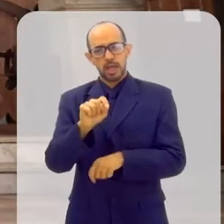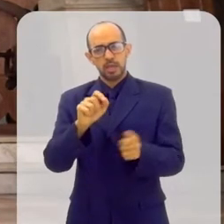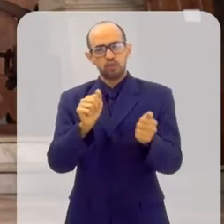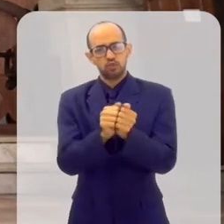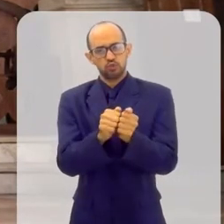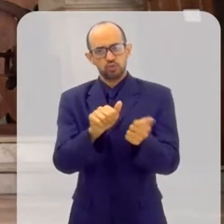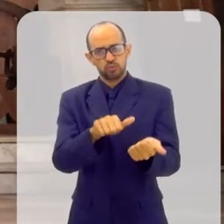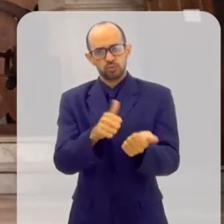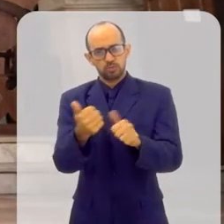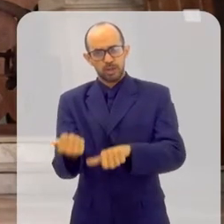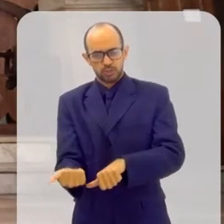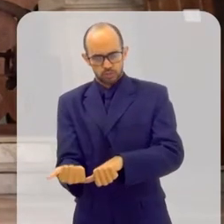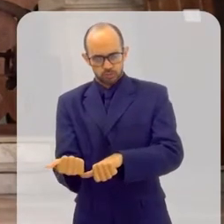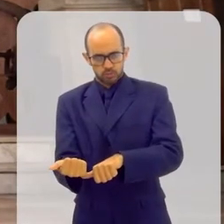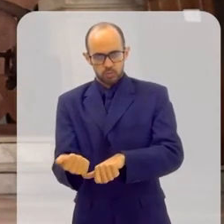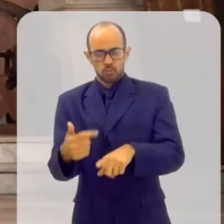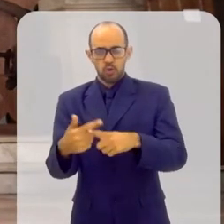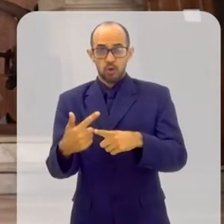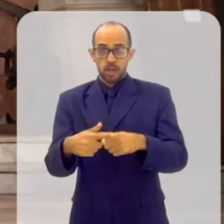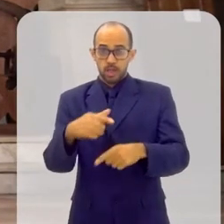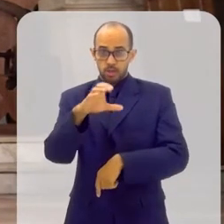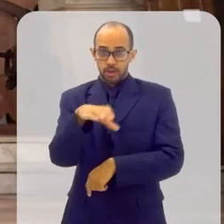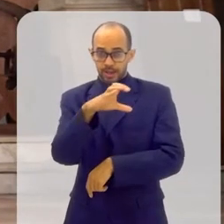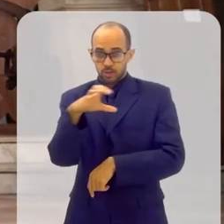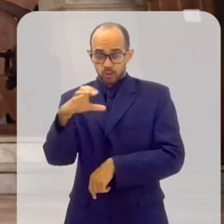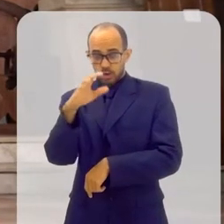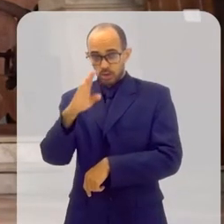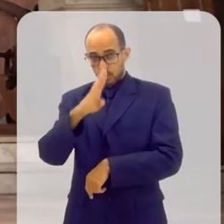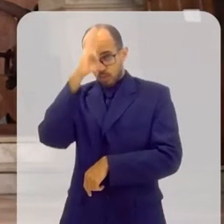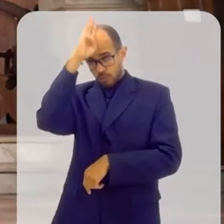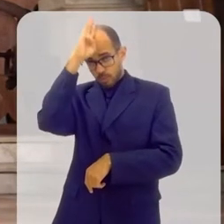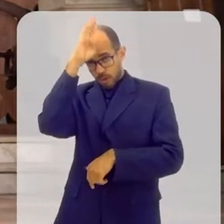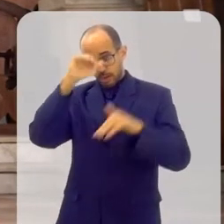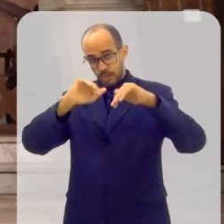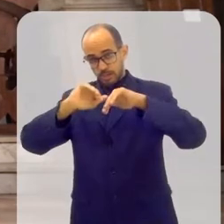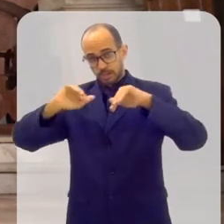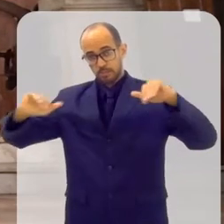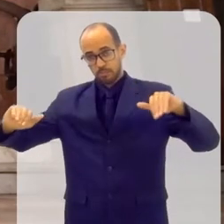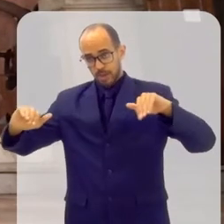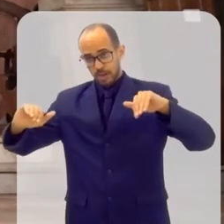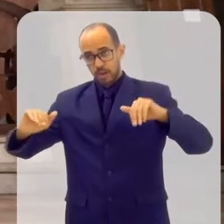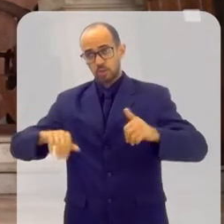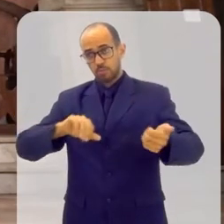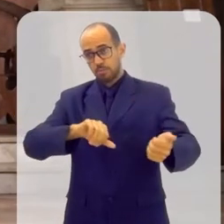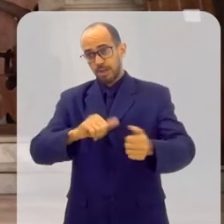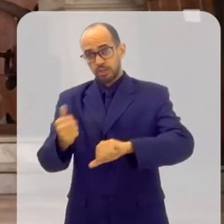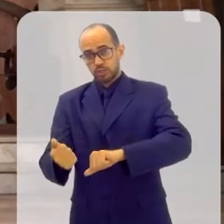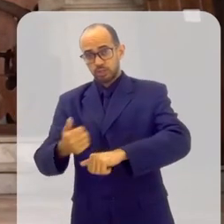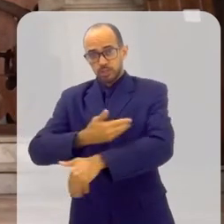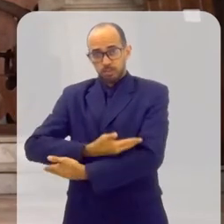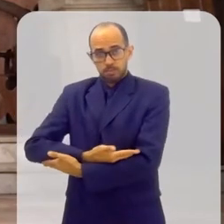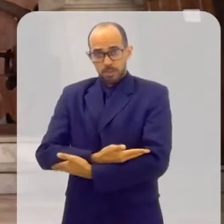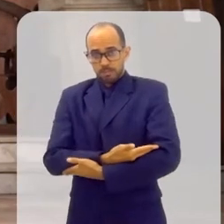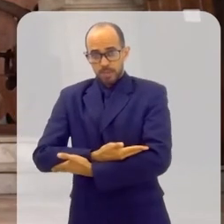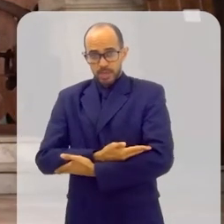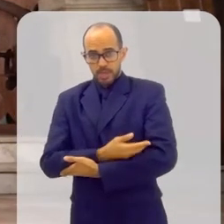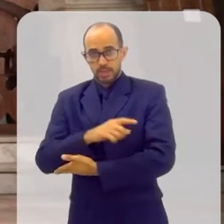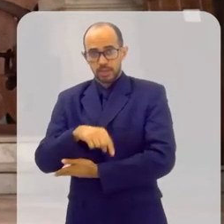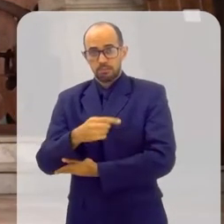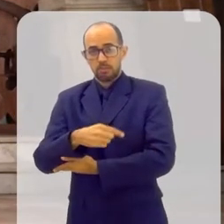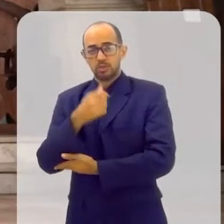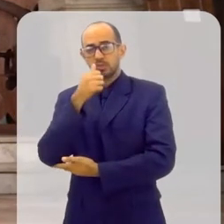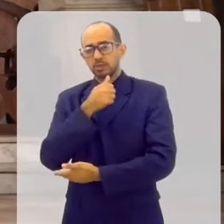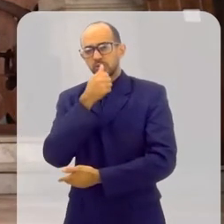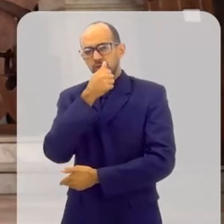com o batismo do bebê. Na Igreja Romana, você separa por razões pastorais, batiza o bebê e vai